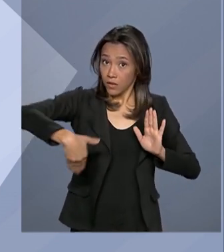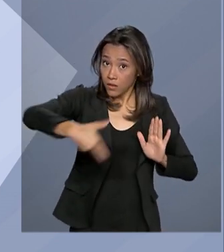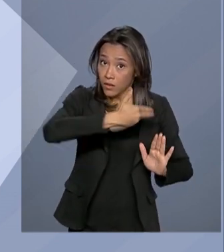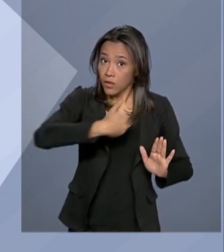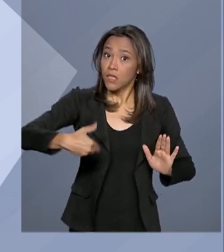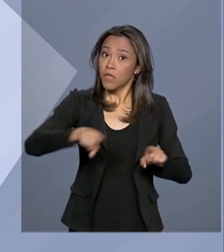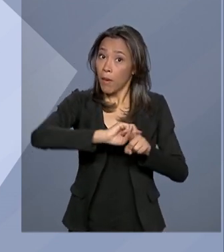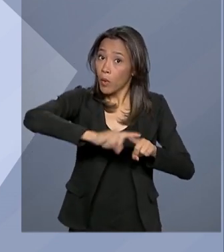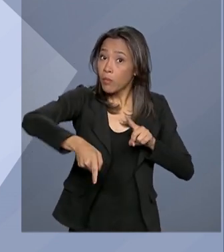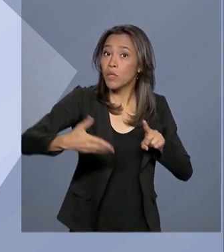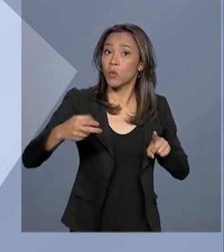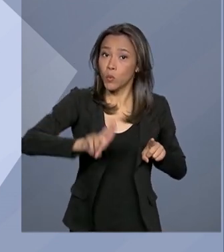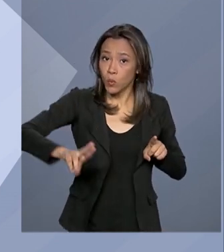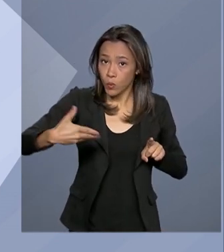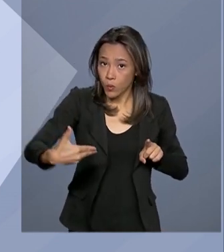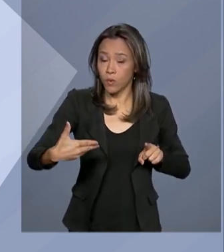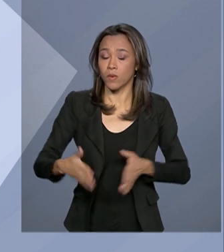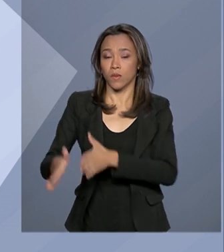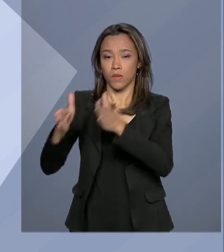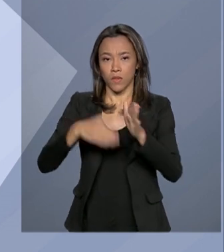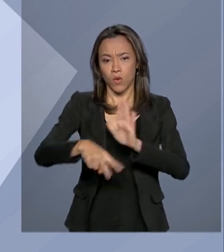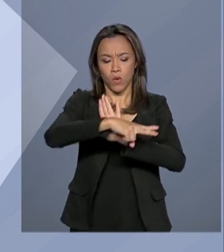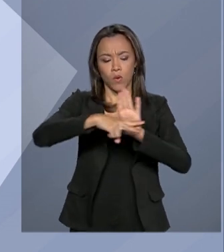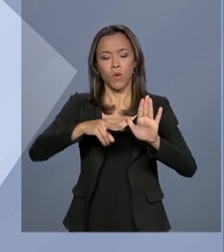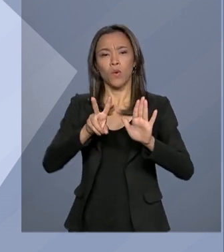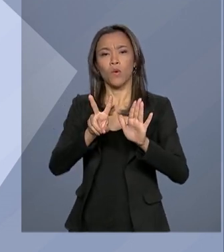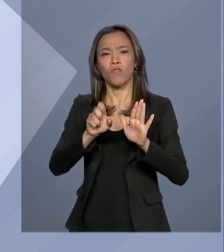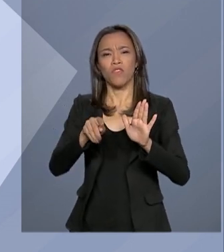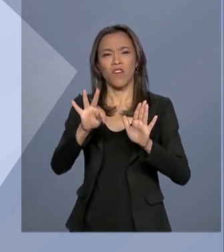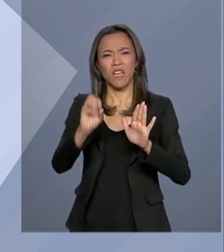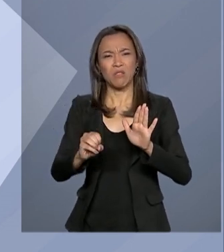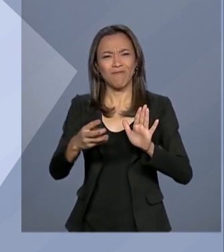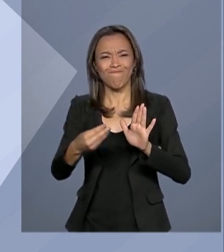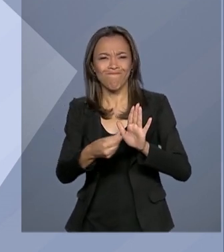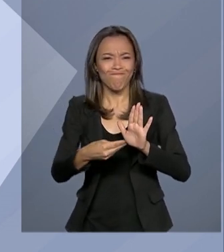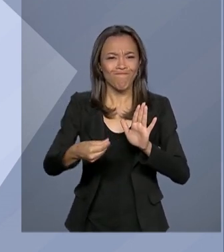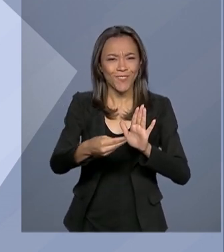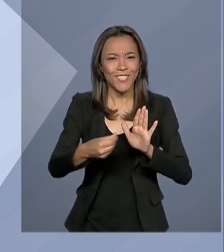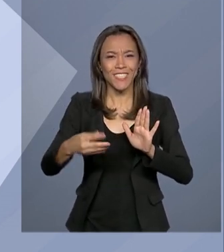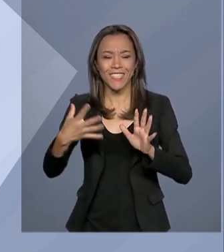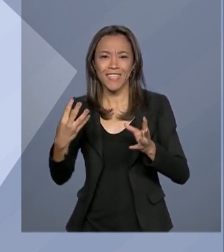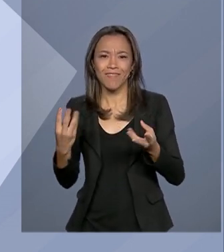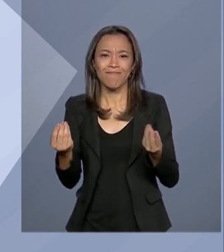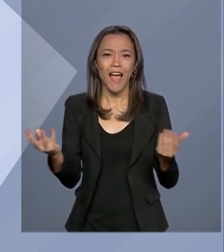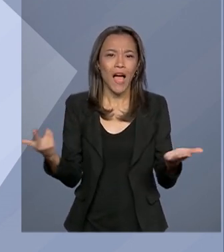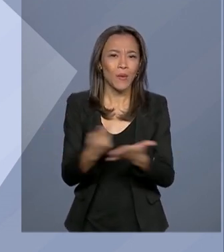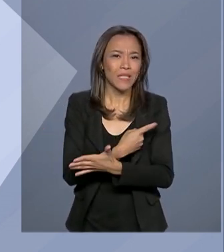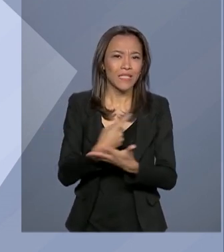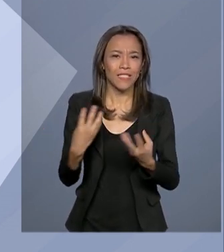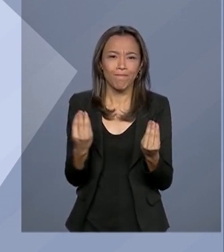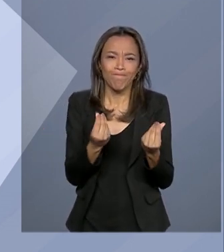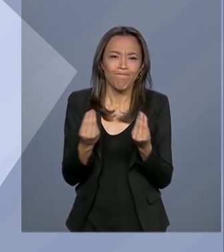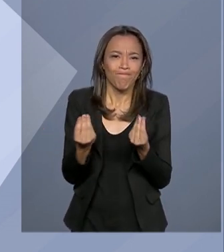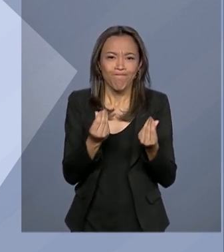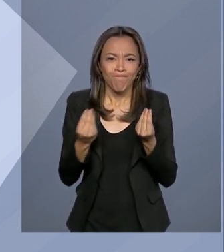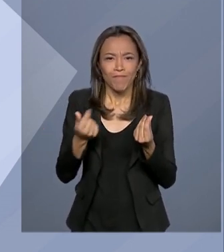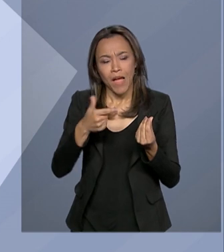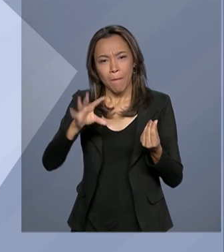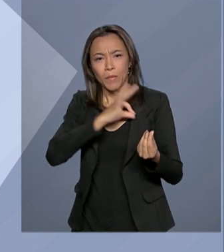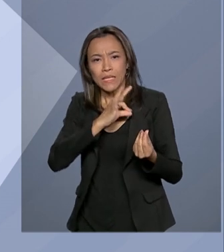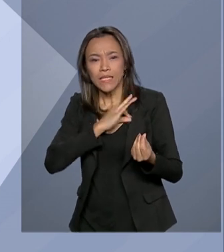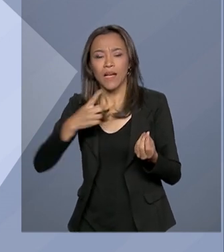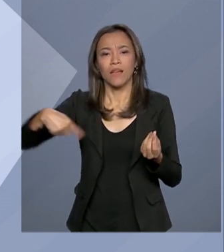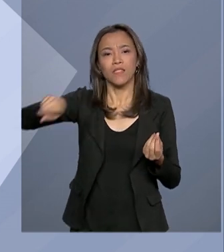acordo com a justificativa do veto, o texto poderia causar insegurança jurídica a policiais e outros agentes de segurança.